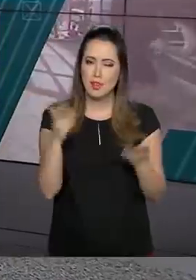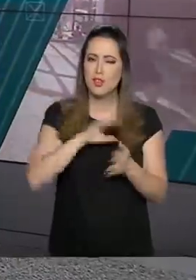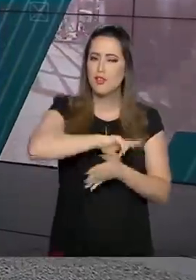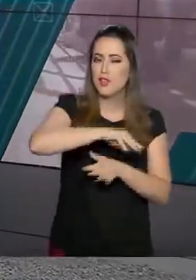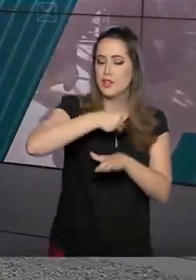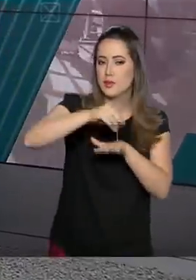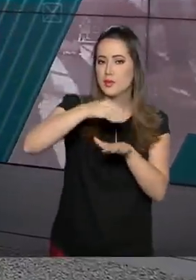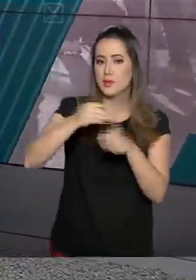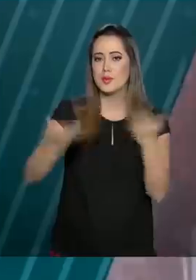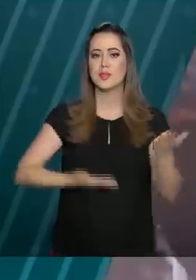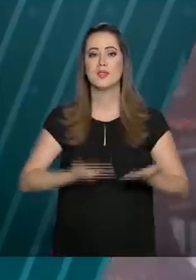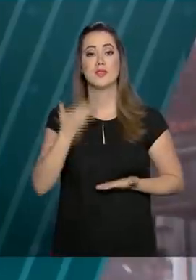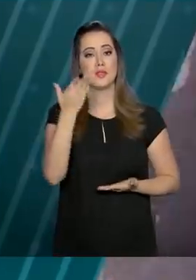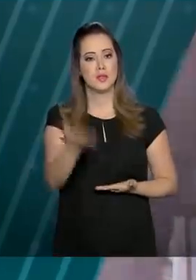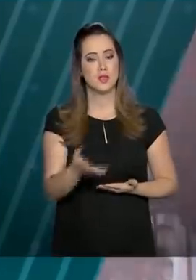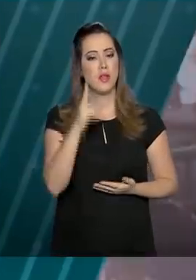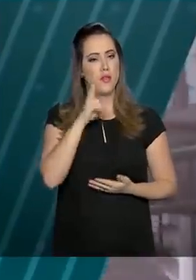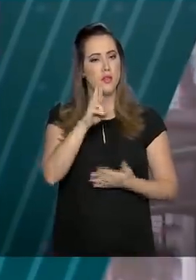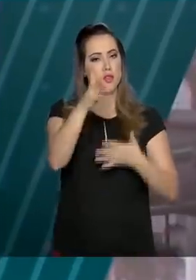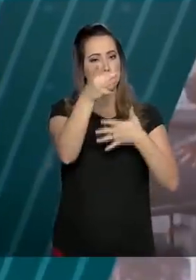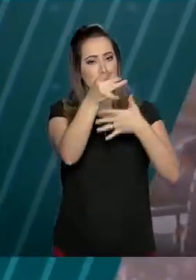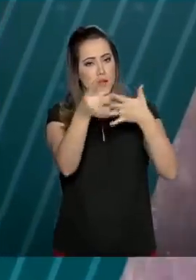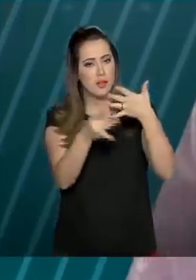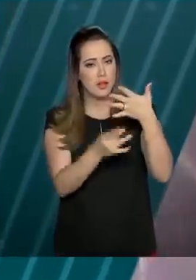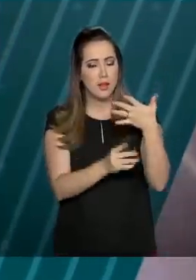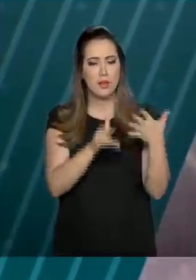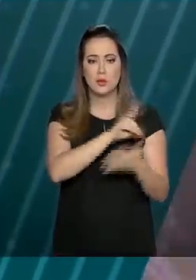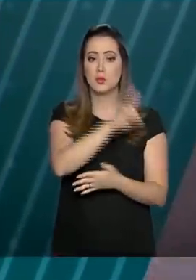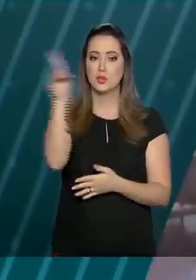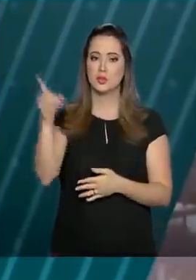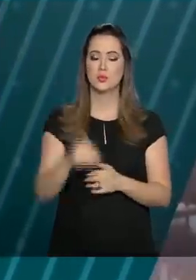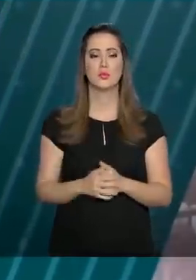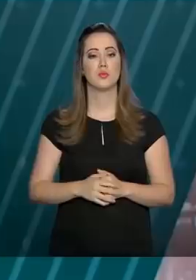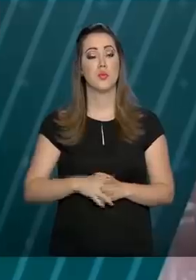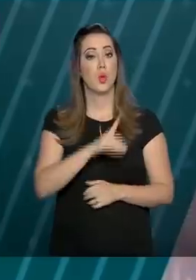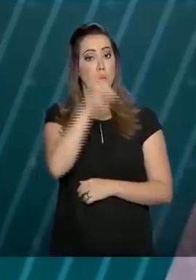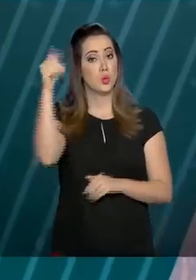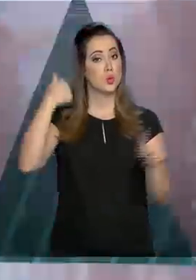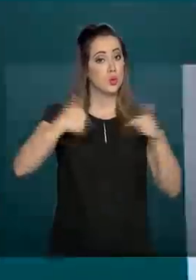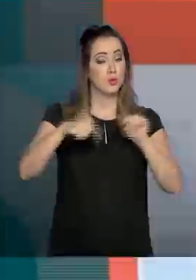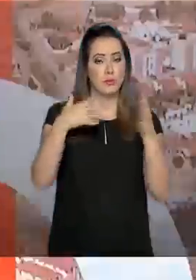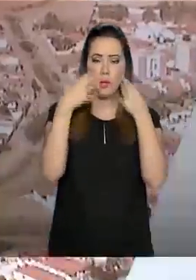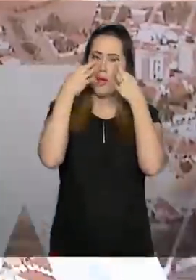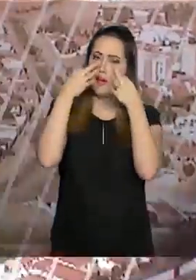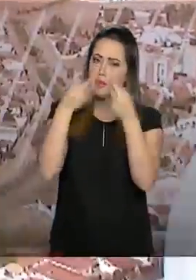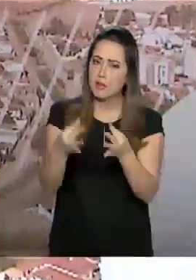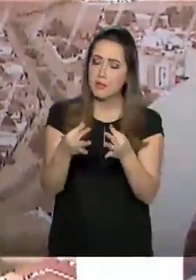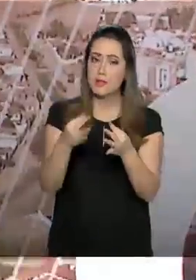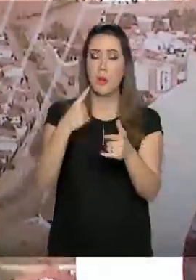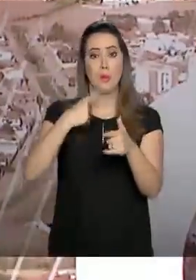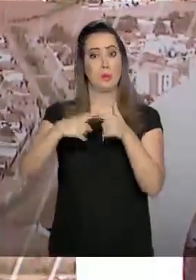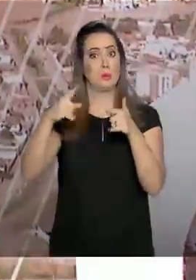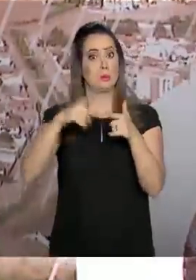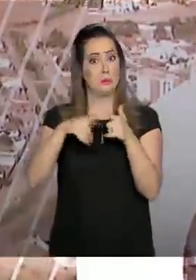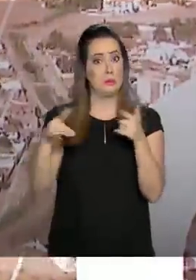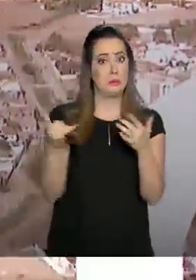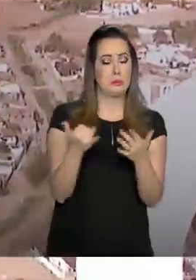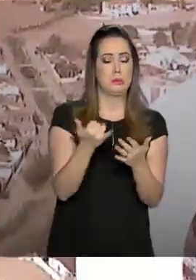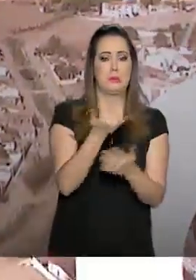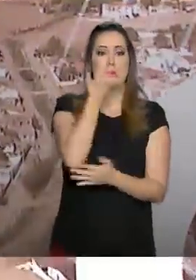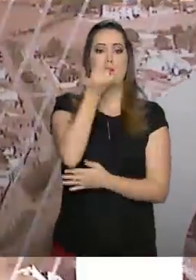serviço pra você. Confira agora os destaques desta edição. No dia do trabalho, um alerta para os acidentes envolvendo